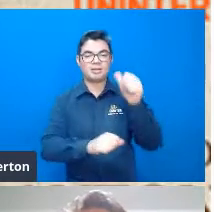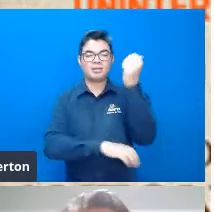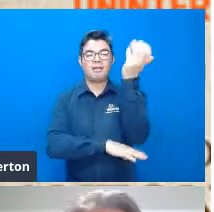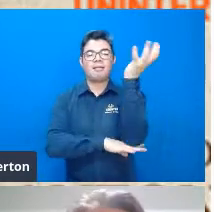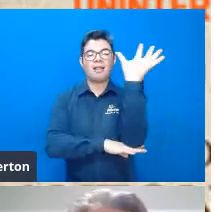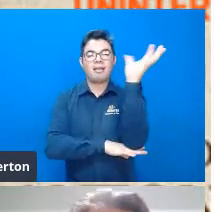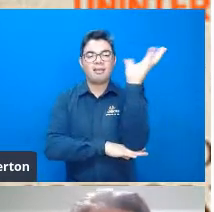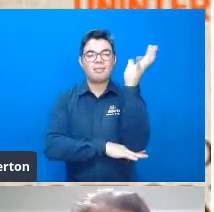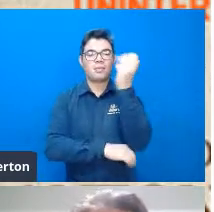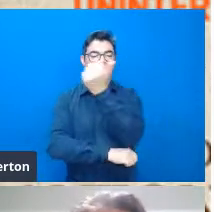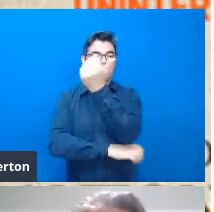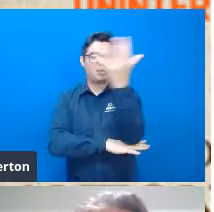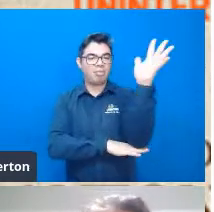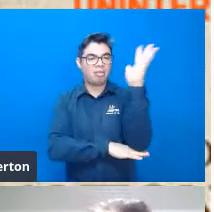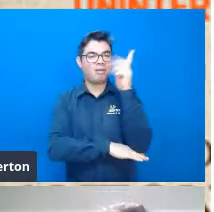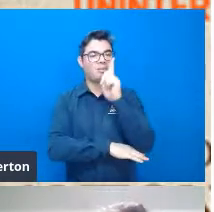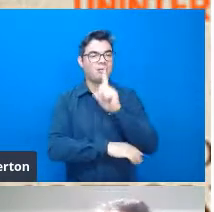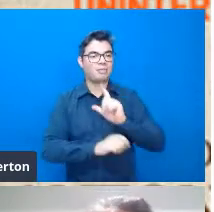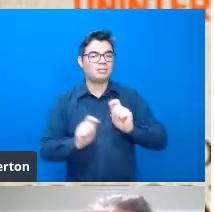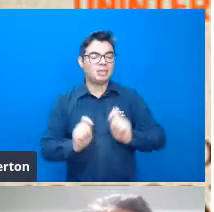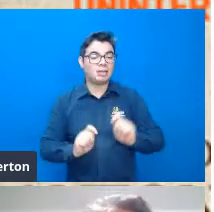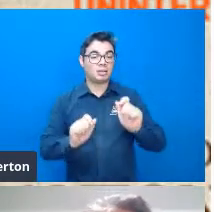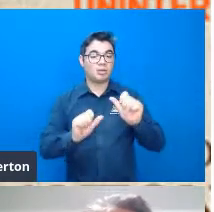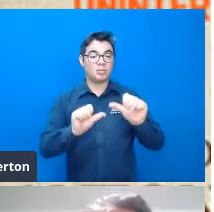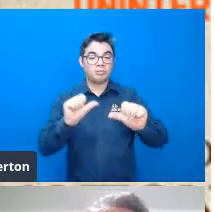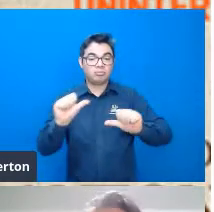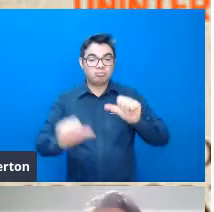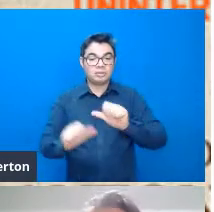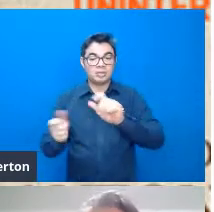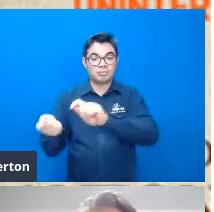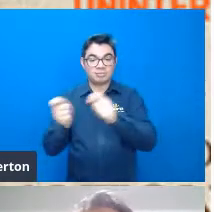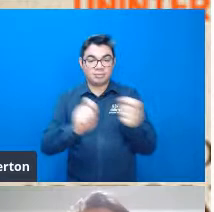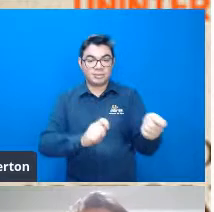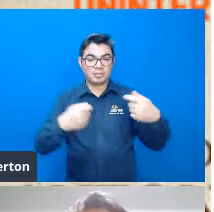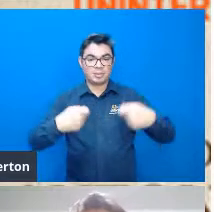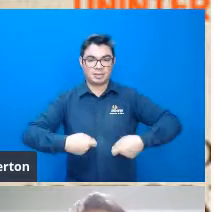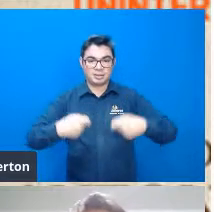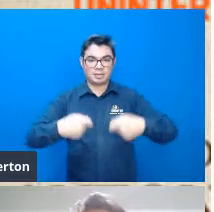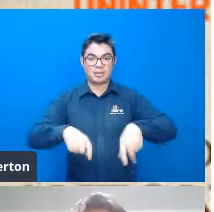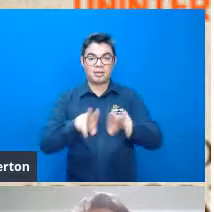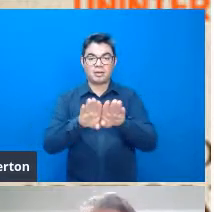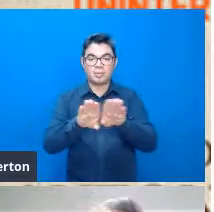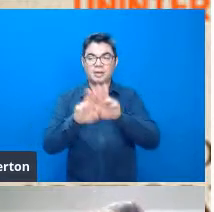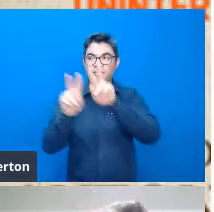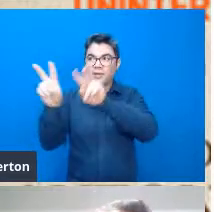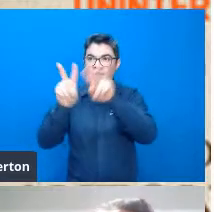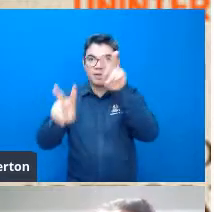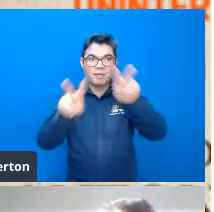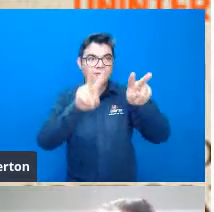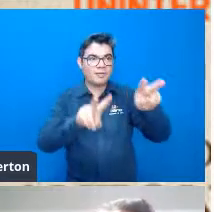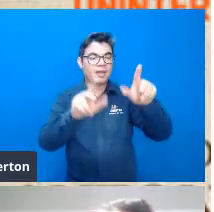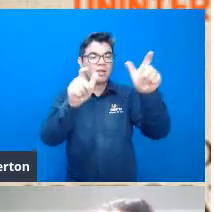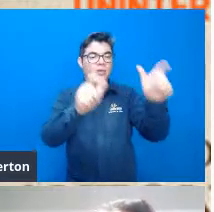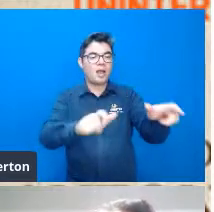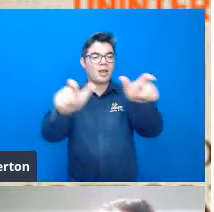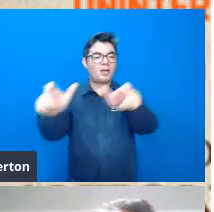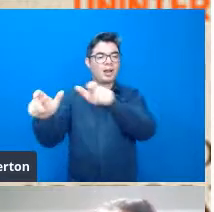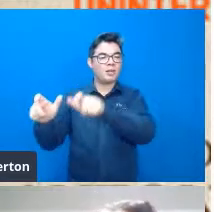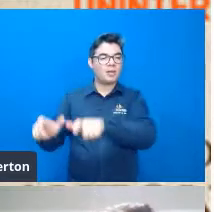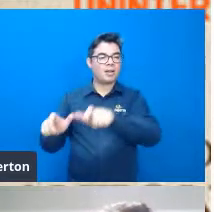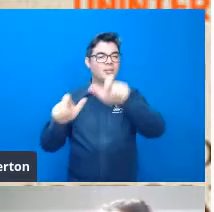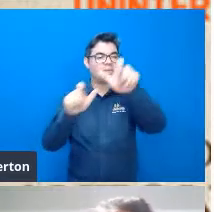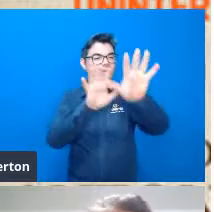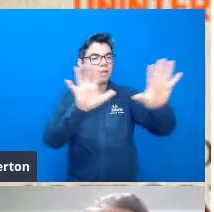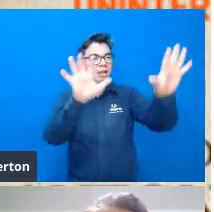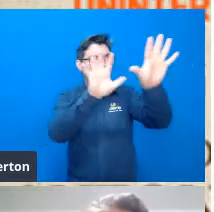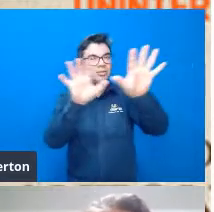visto recentemente e a diversidade de paisagens também seria importante porque maior diversidade de paisagens representa